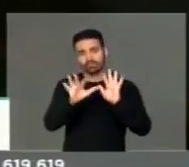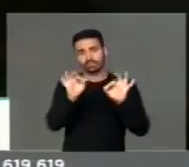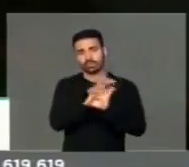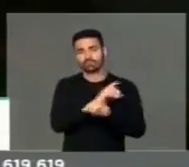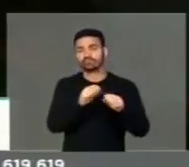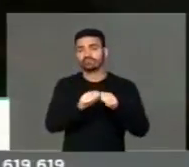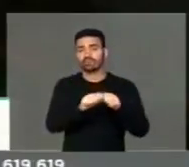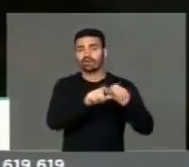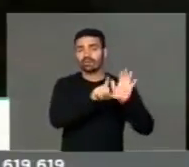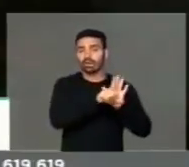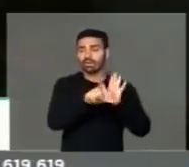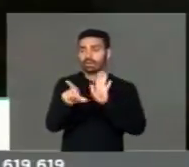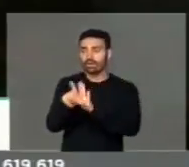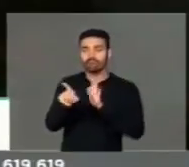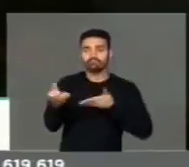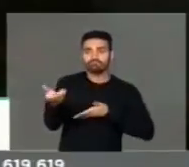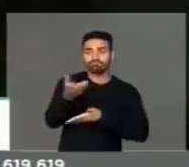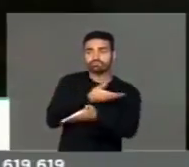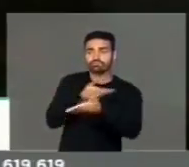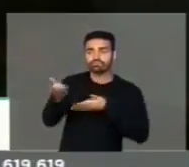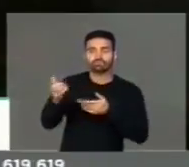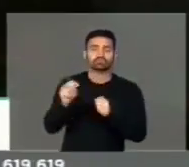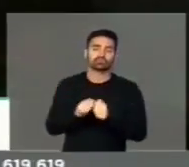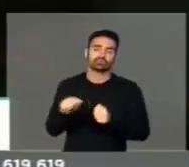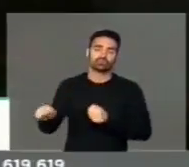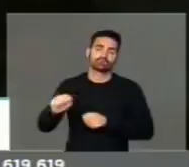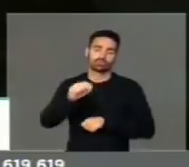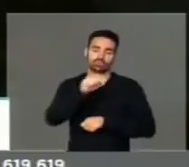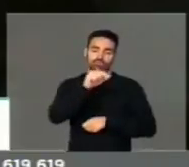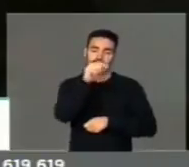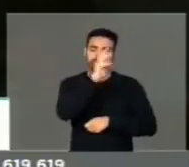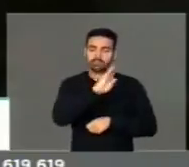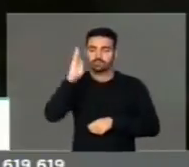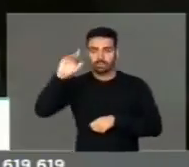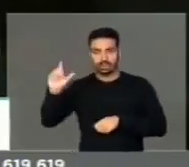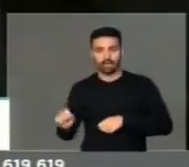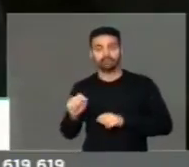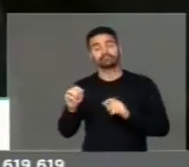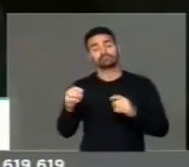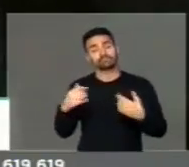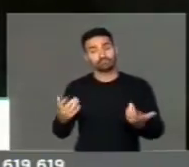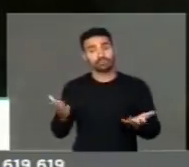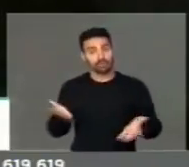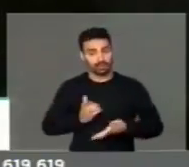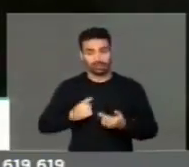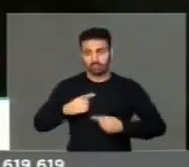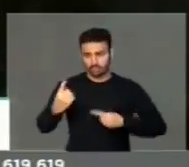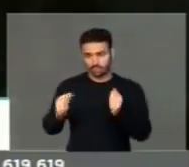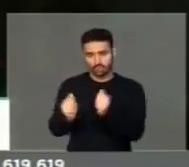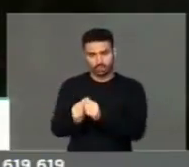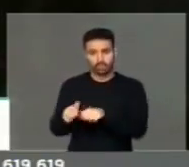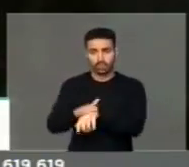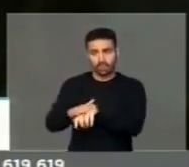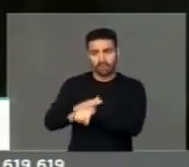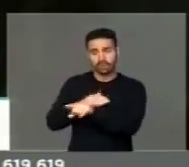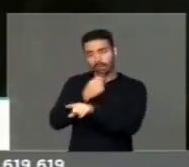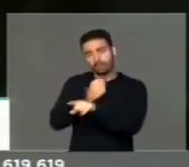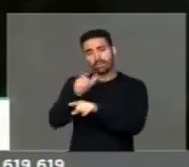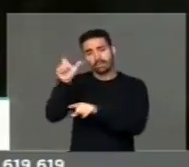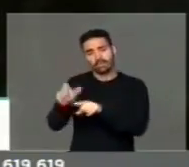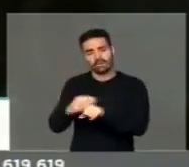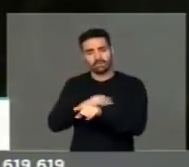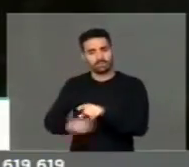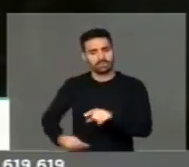legislativo entre a Itália e o Brasil. Nós temos hoje uma discussão com o ministro Franceschini, justamente para que a gente